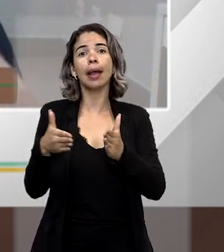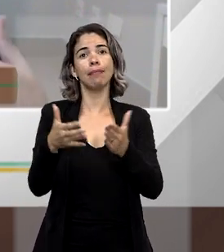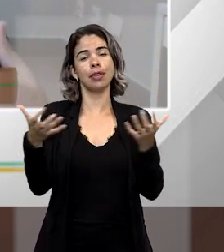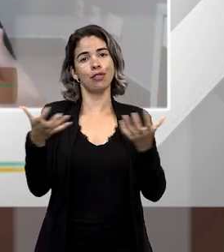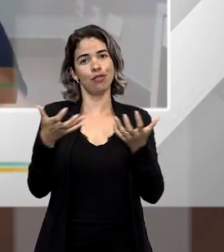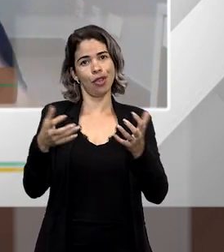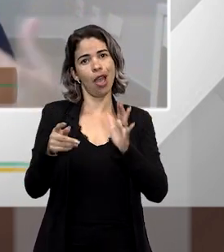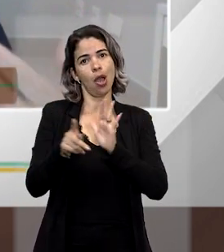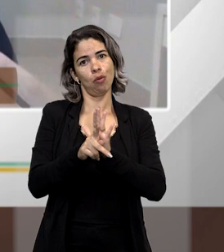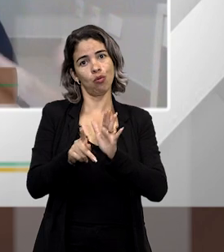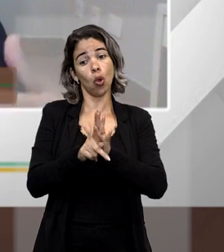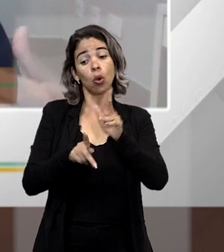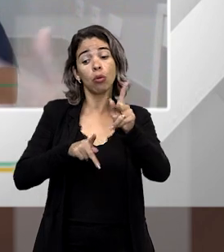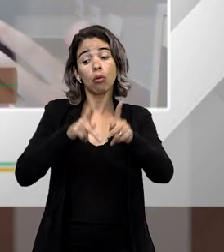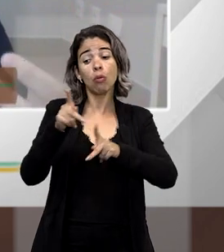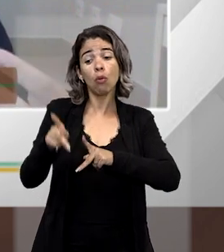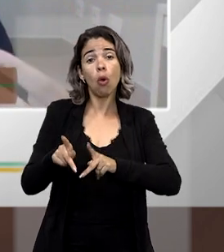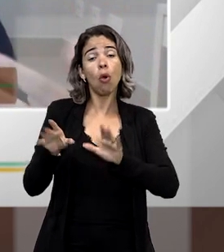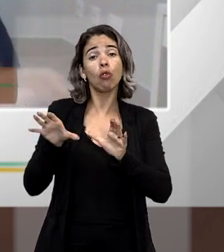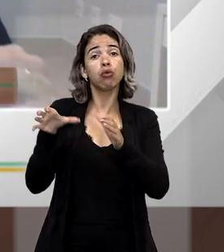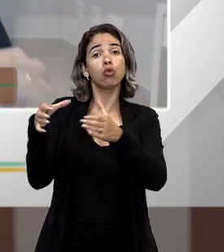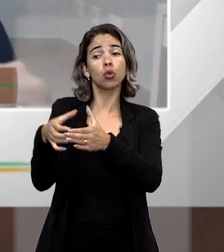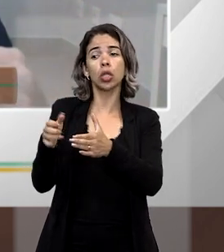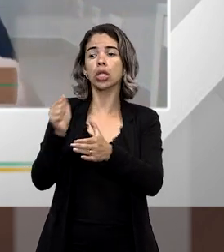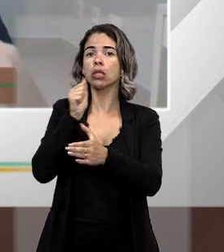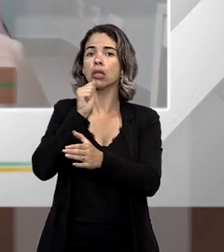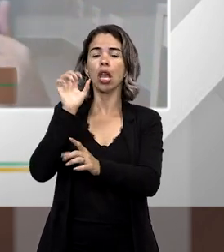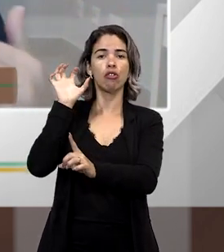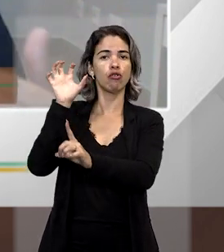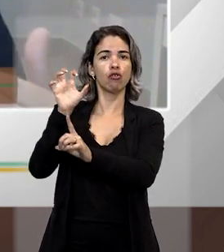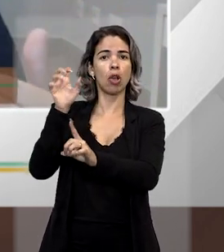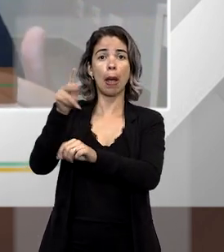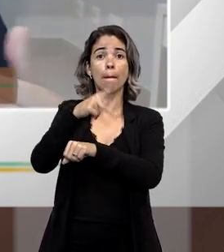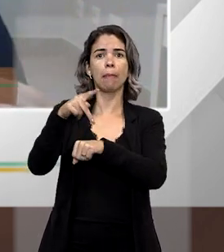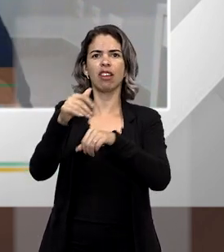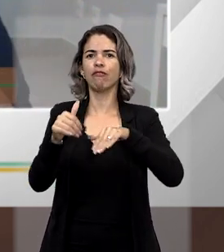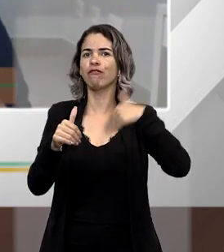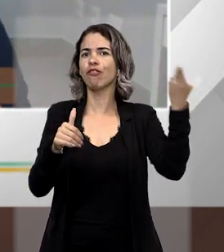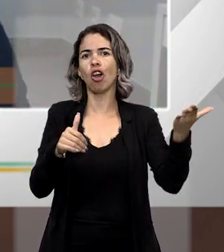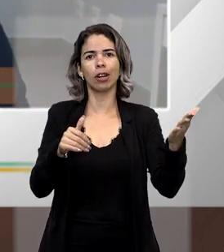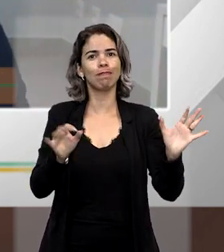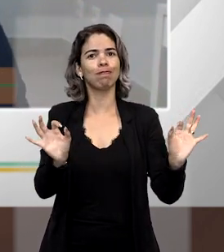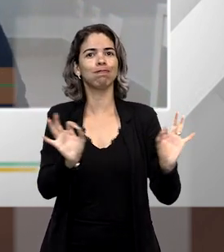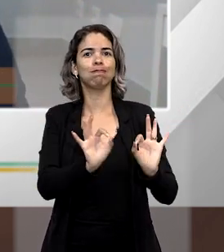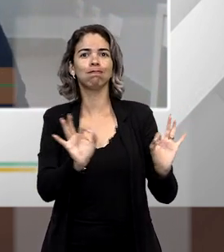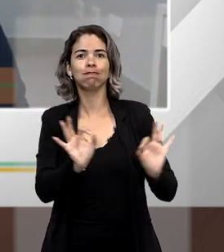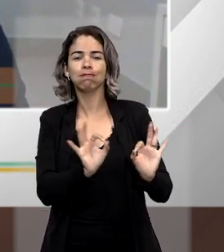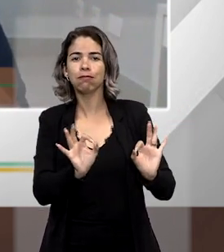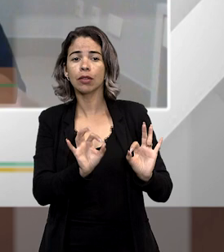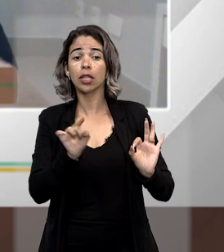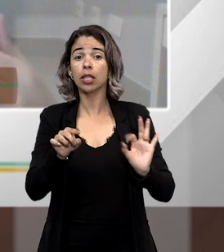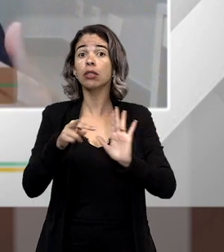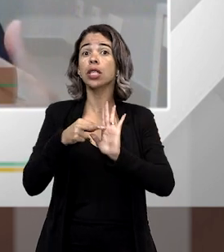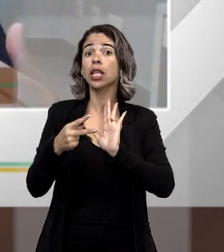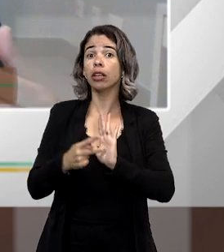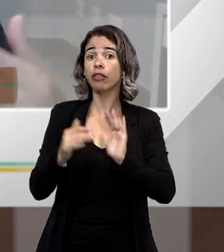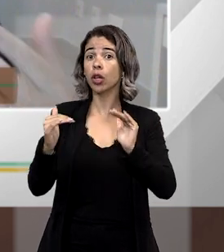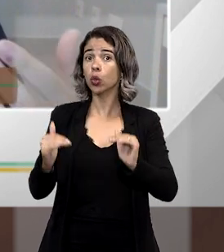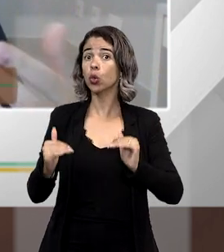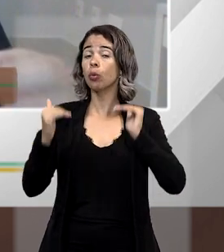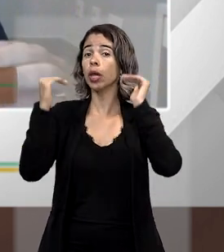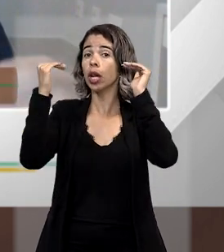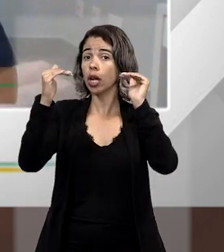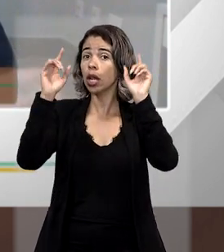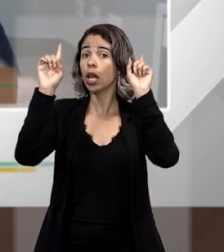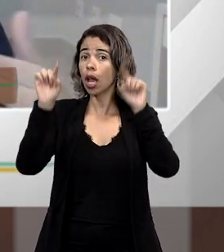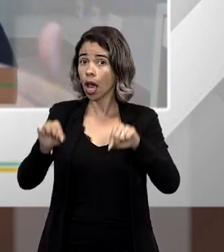dar à sua população, à nação, sem interferência de outros países. Isso significa que a soberania é